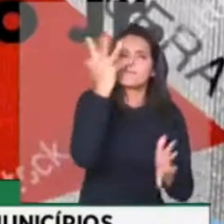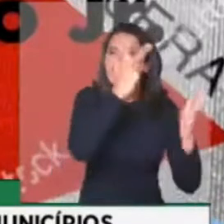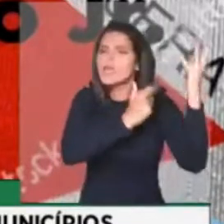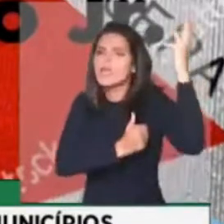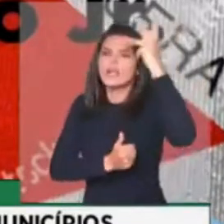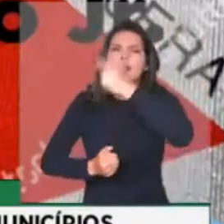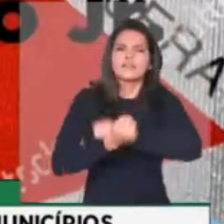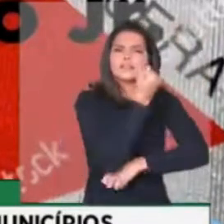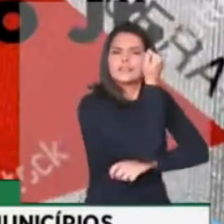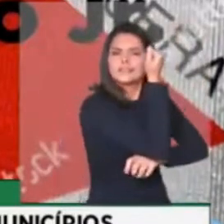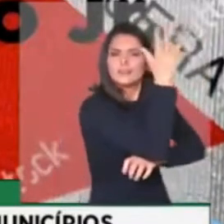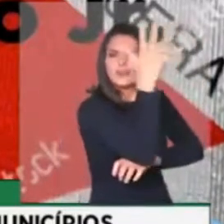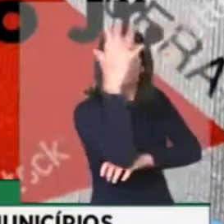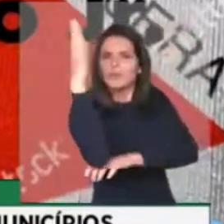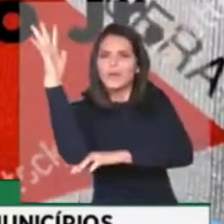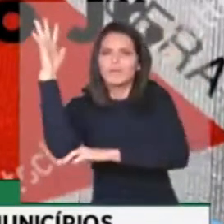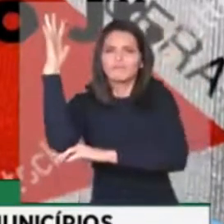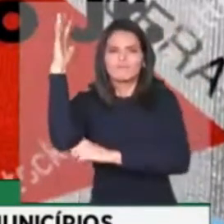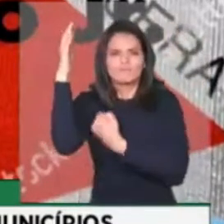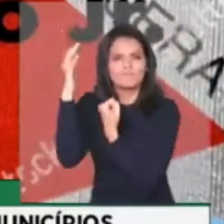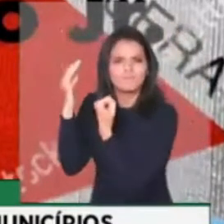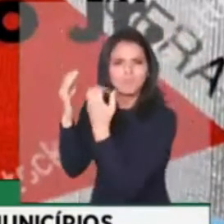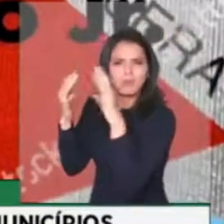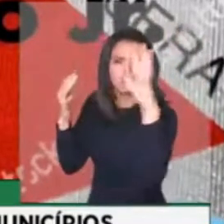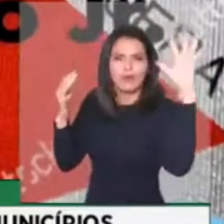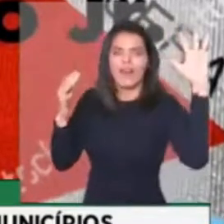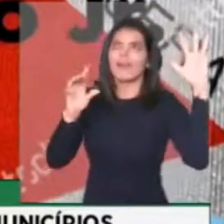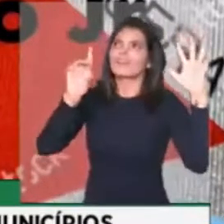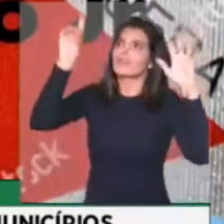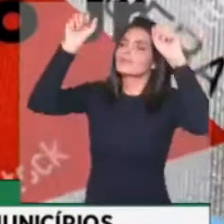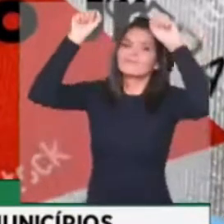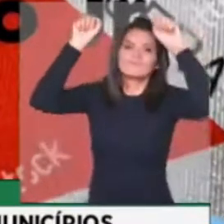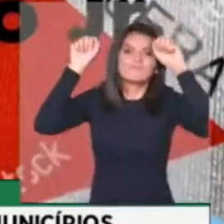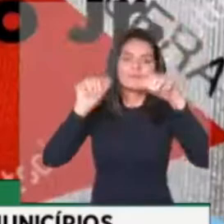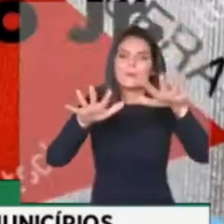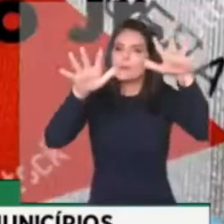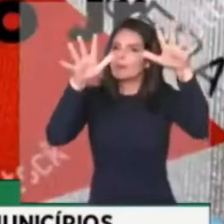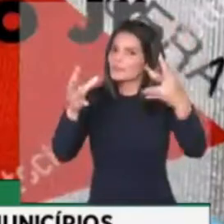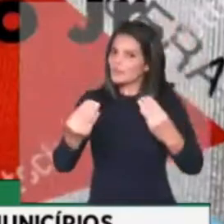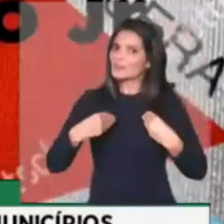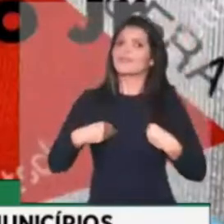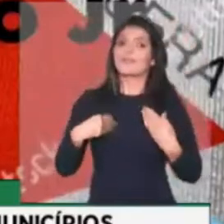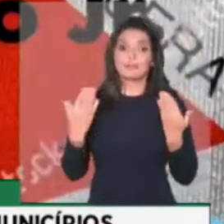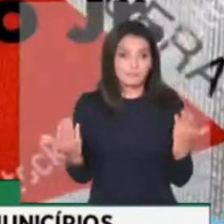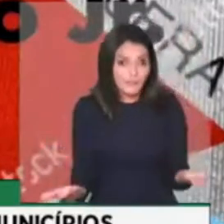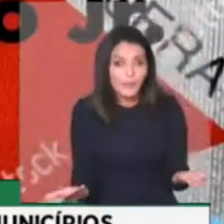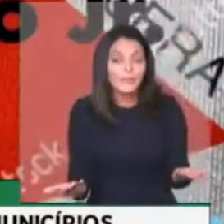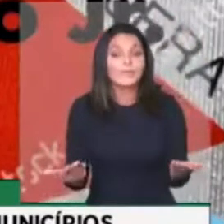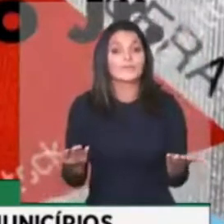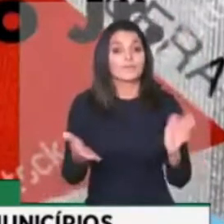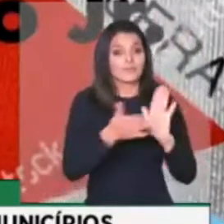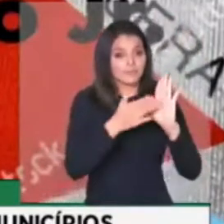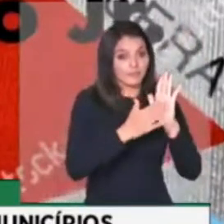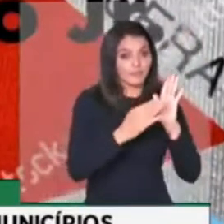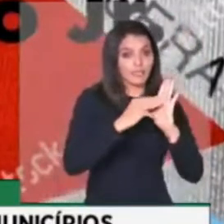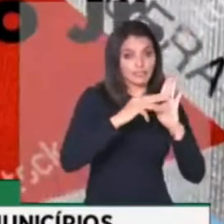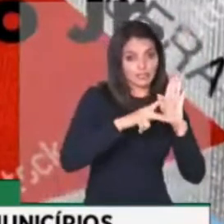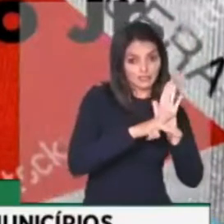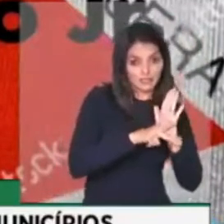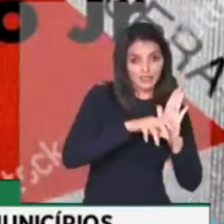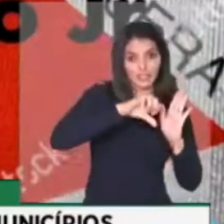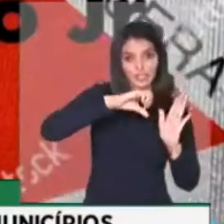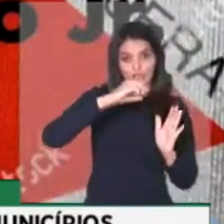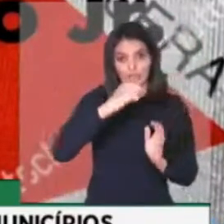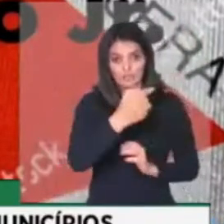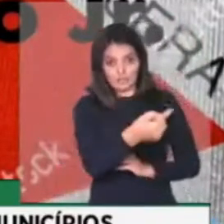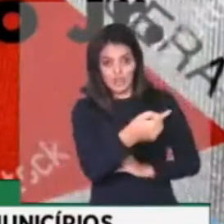que desfrutamos divinamente. Aprovar essa medida provisória representa hoje a capacidade de colocar o